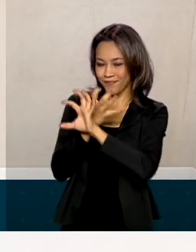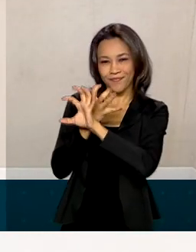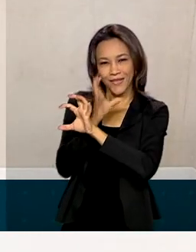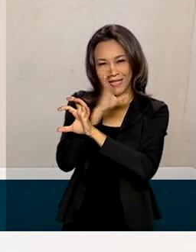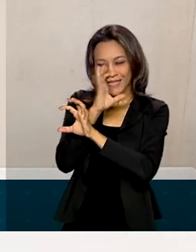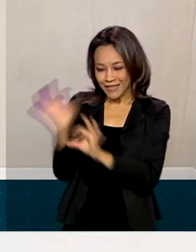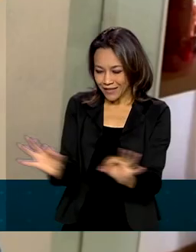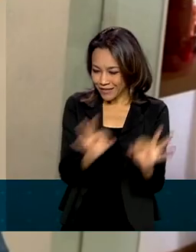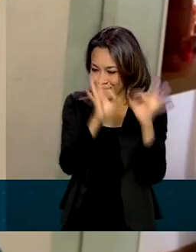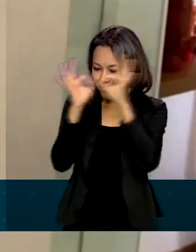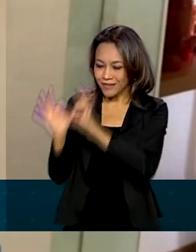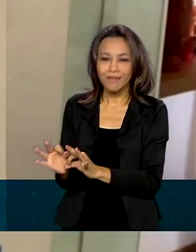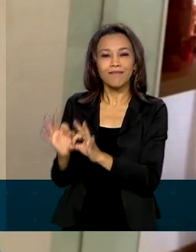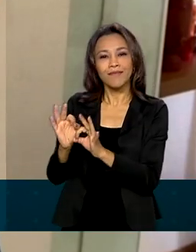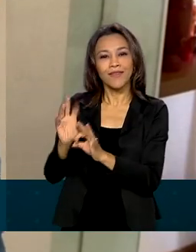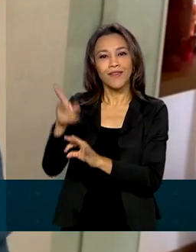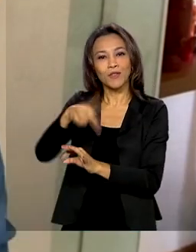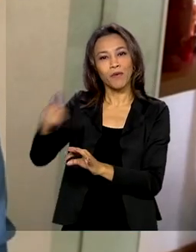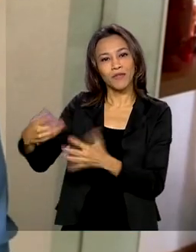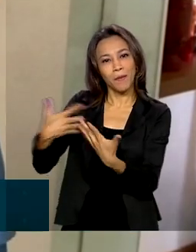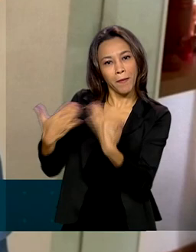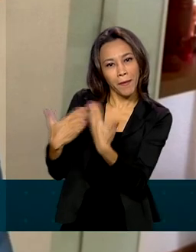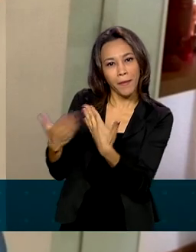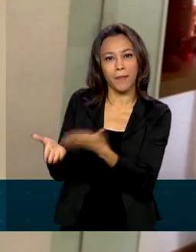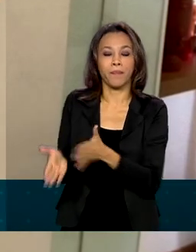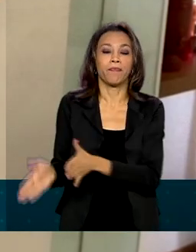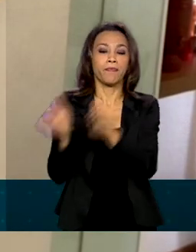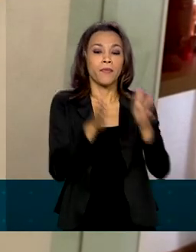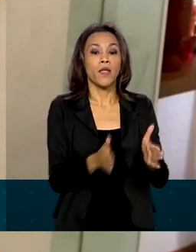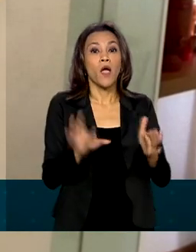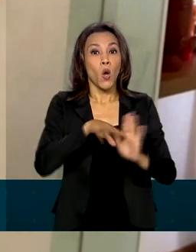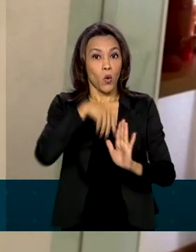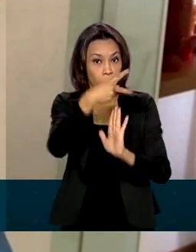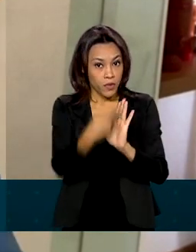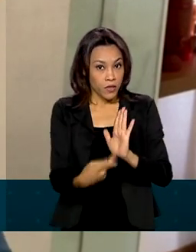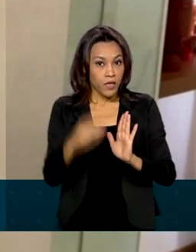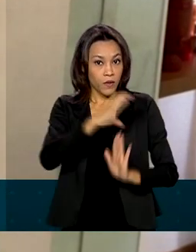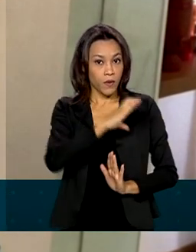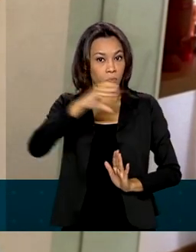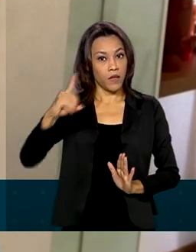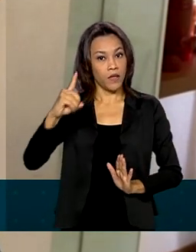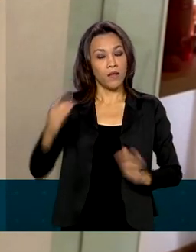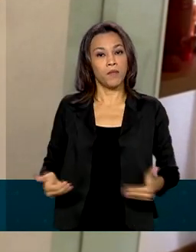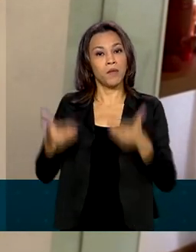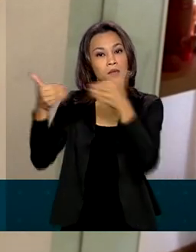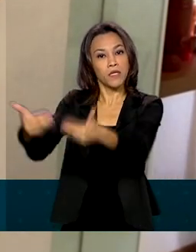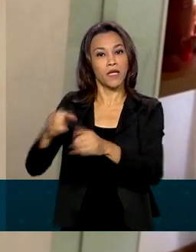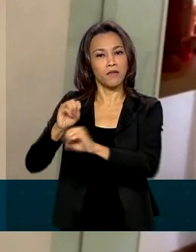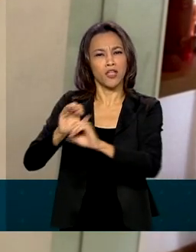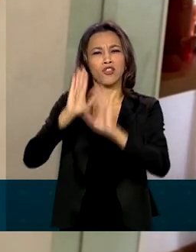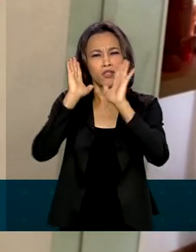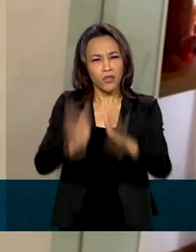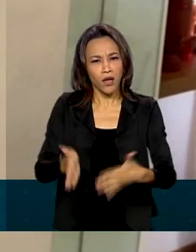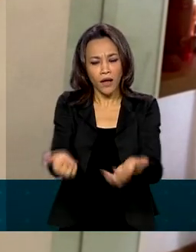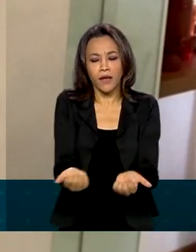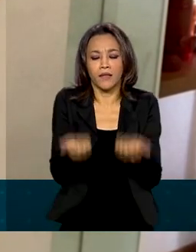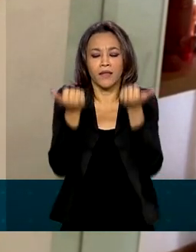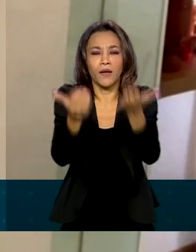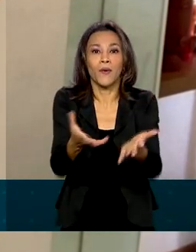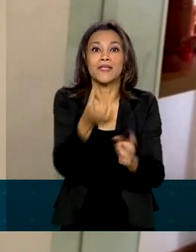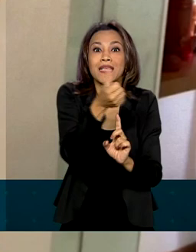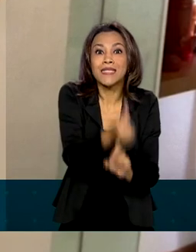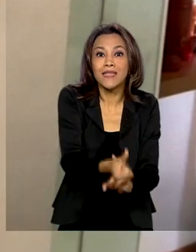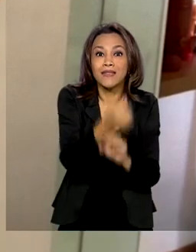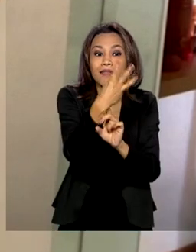com os professores. O projeto, coordenado pelo Ministério da Educação, já entregou quase 63 mil